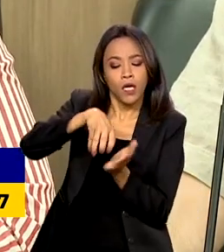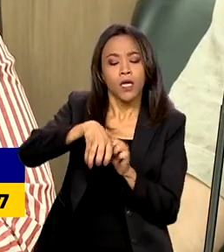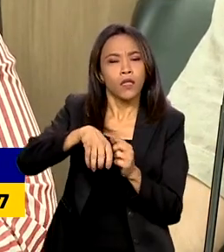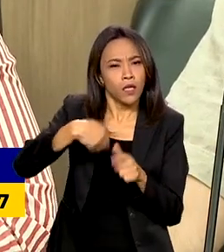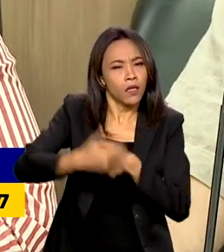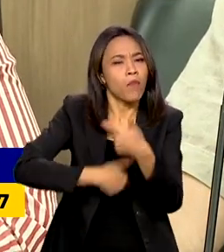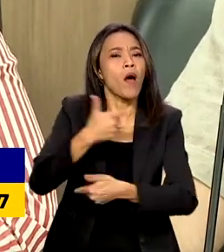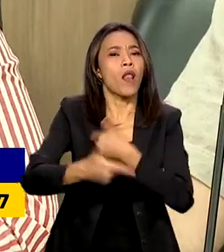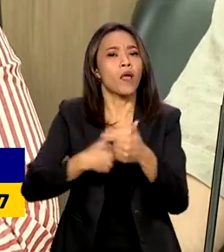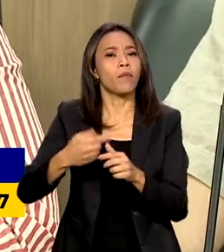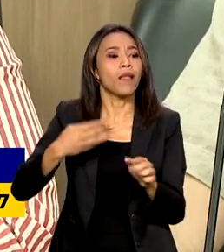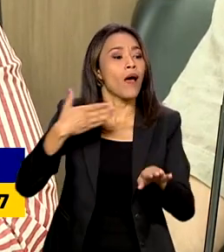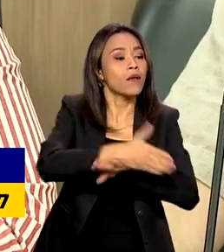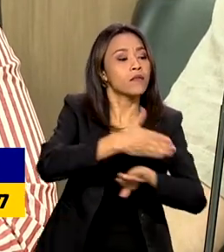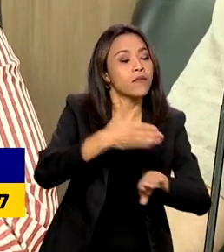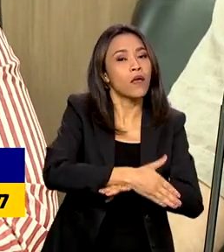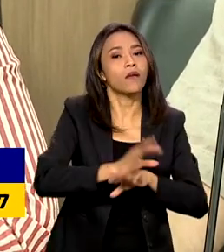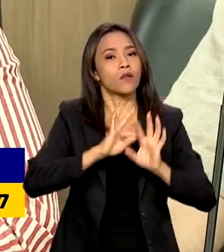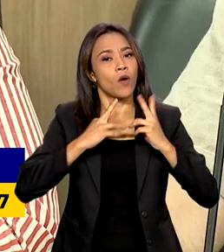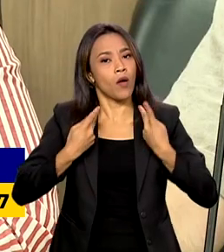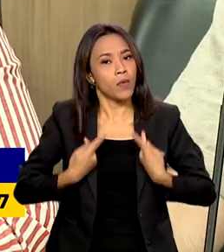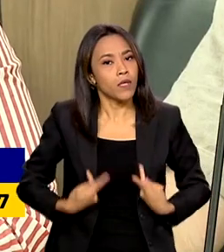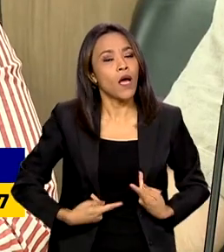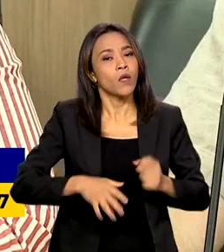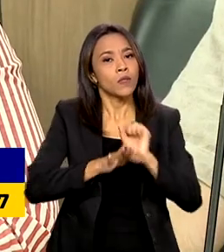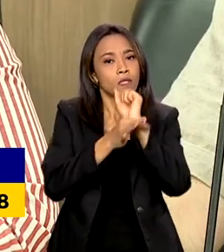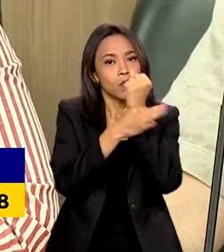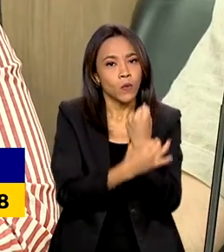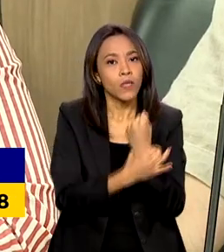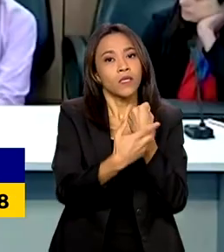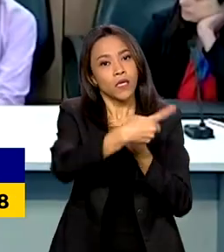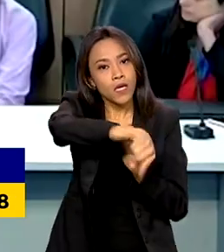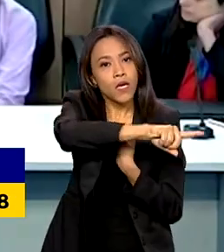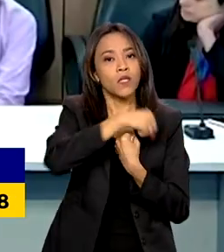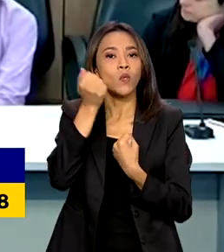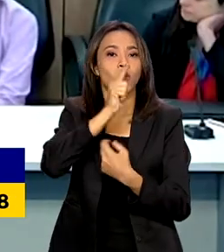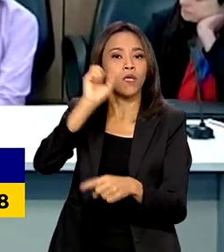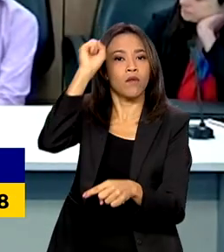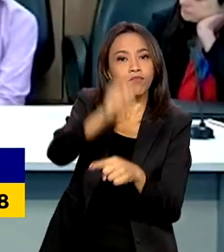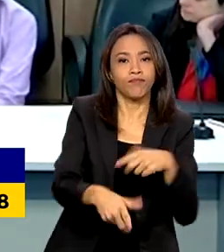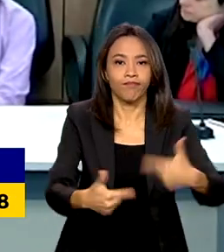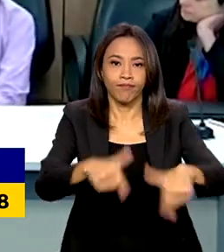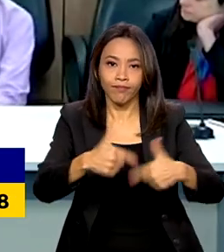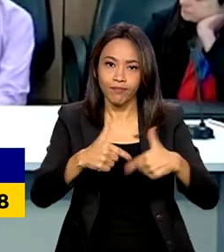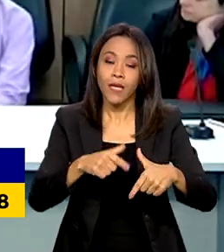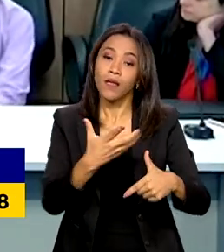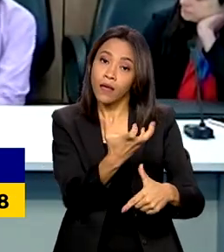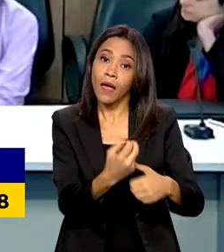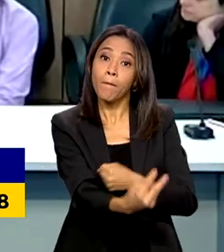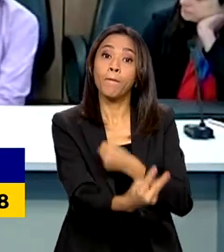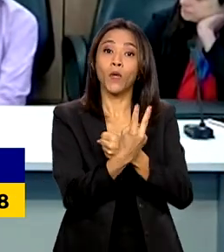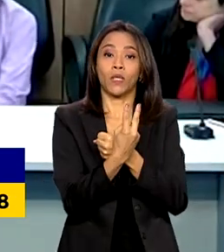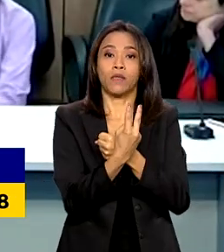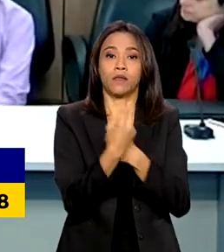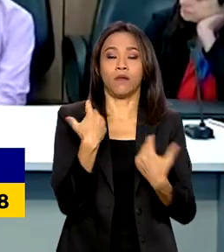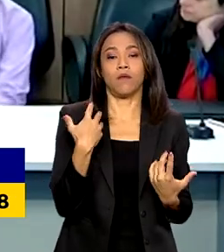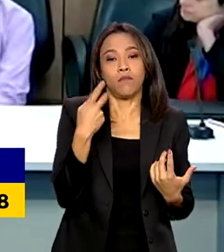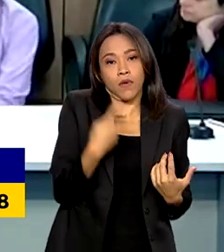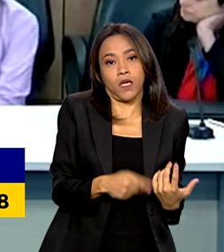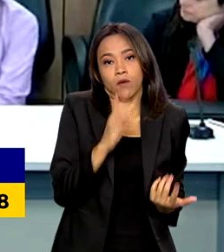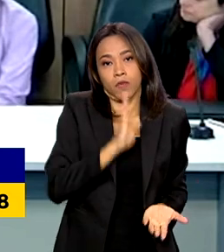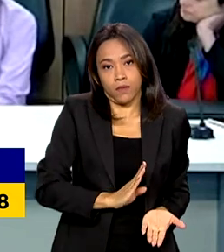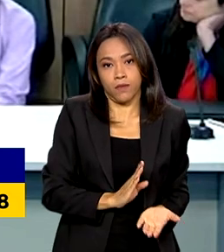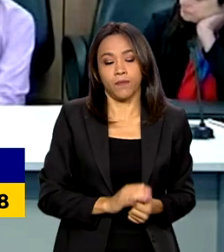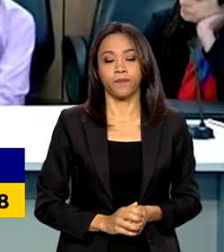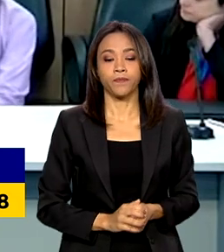humanitário, segurança e integração socioeconômica para aqueles que buscam proteção internacional no Brasil.